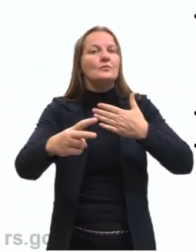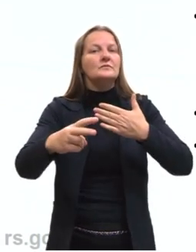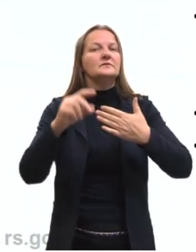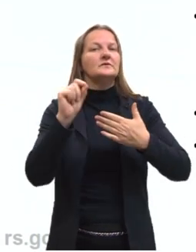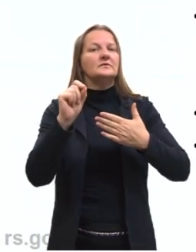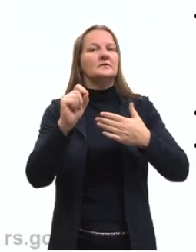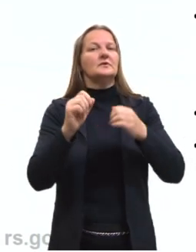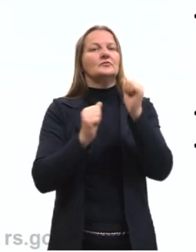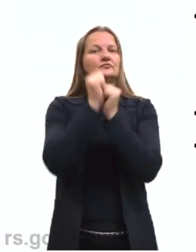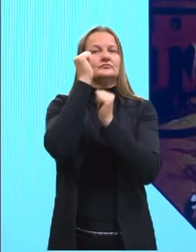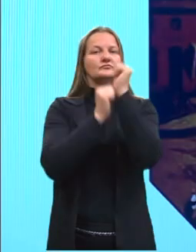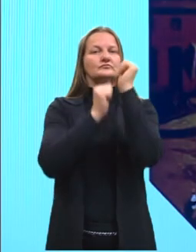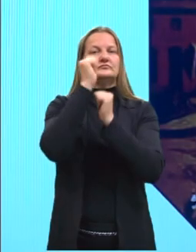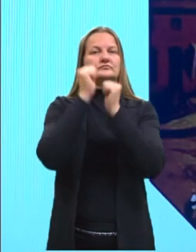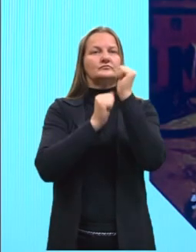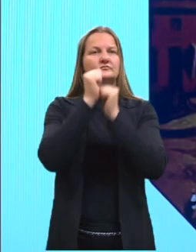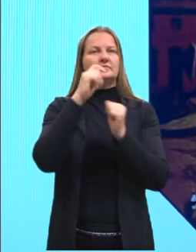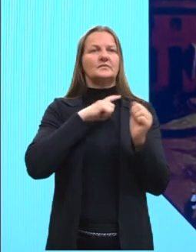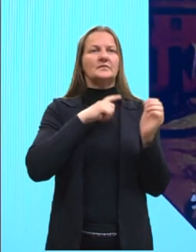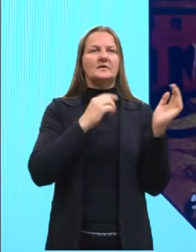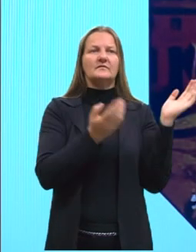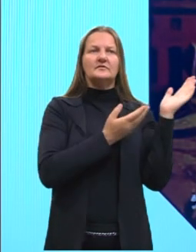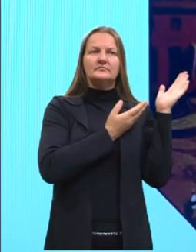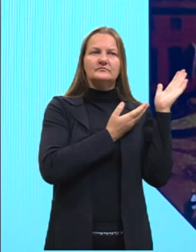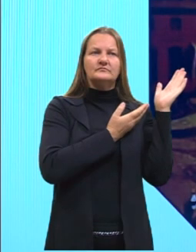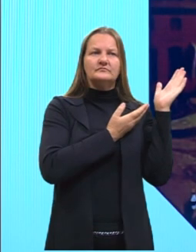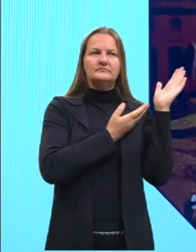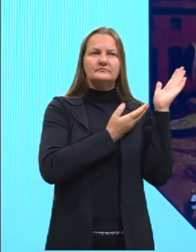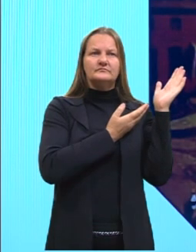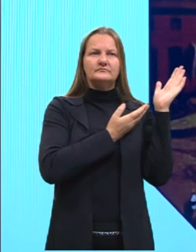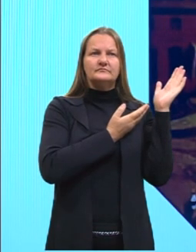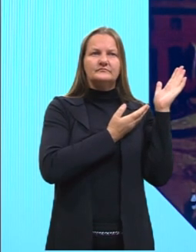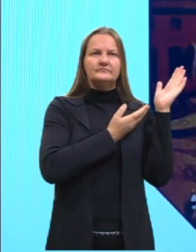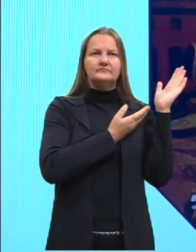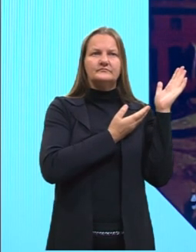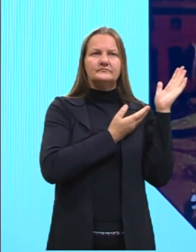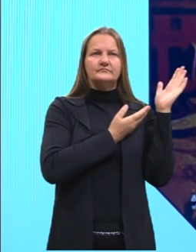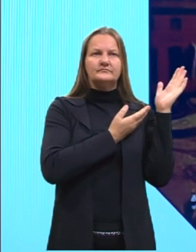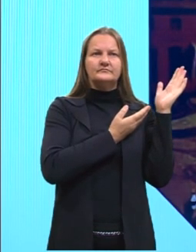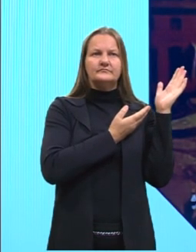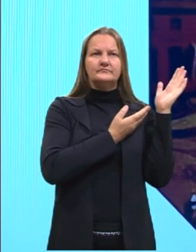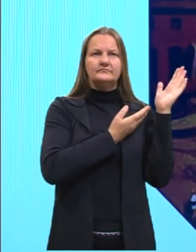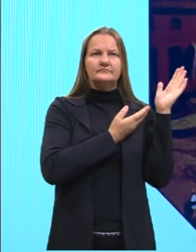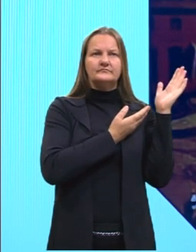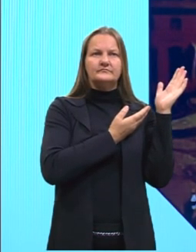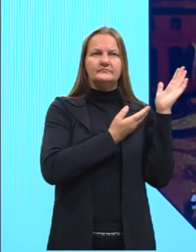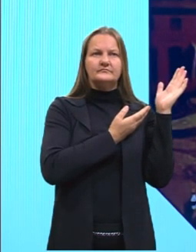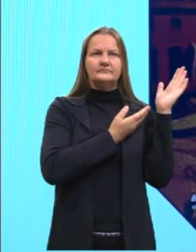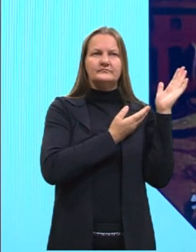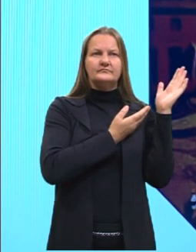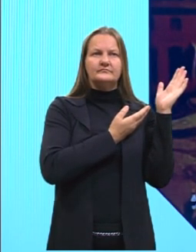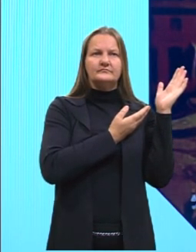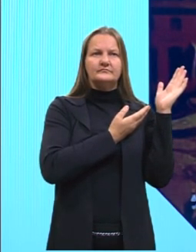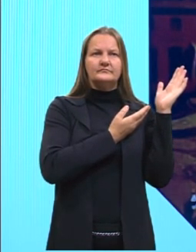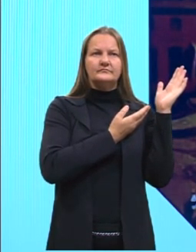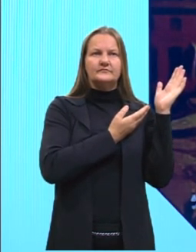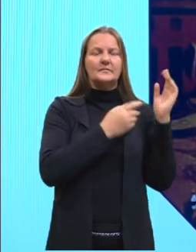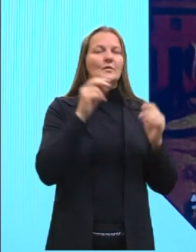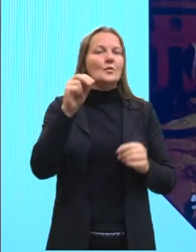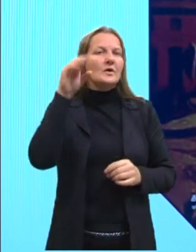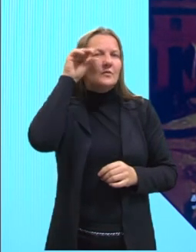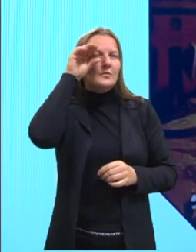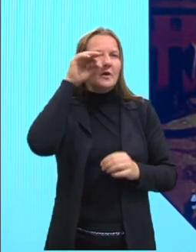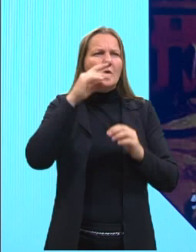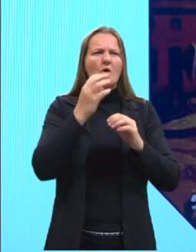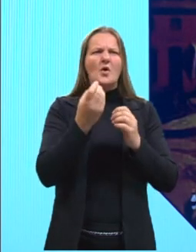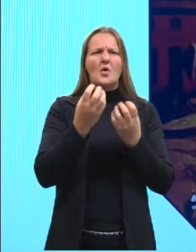industrialização que a gente teve, da Revolução Industrial. Se a gente observar nessa imagem aqui de baixo, a gente vê o quê? Muita